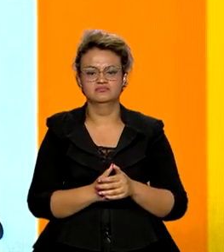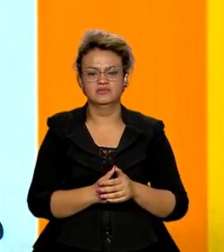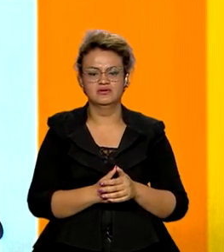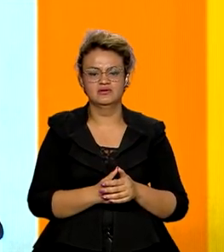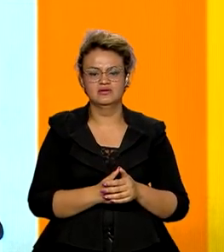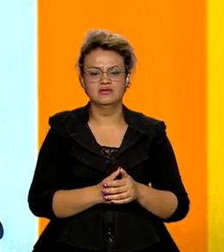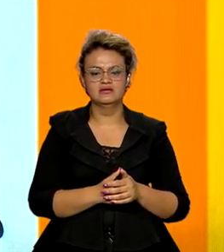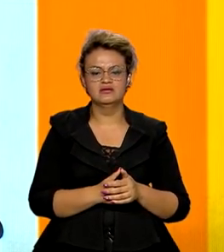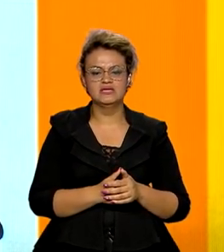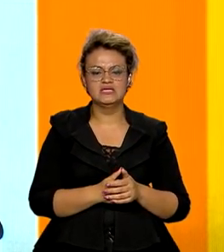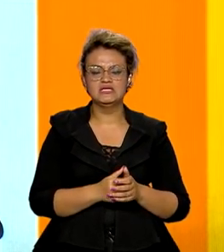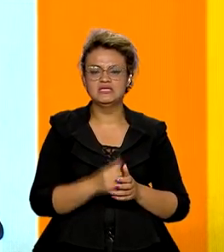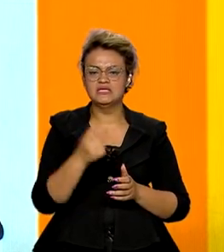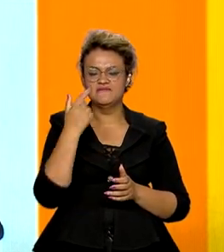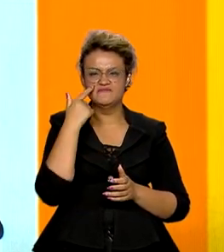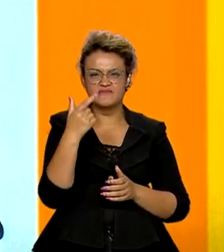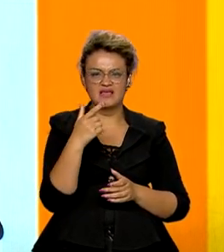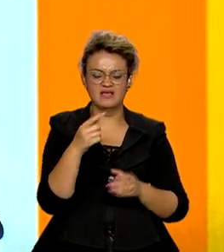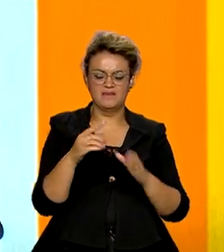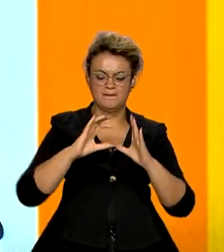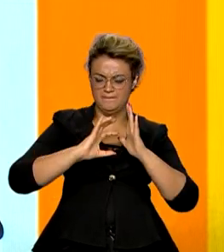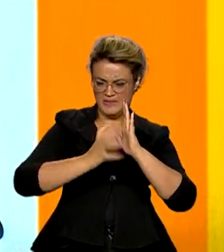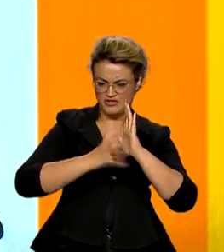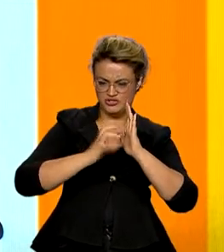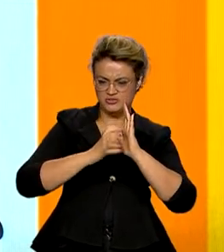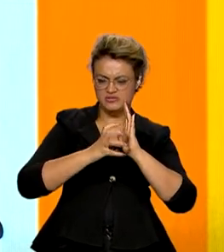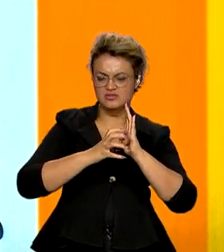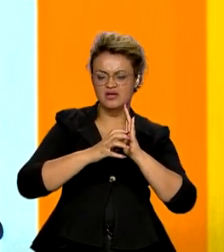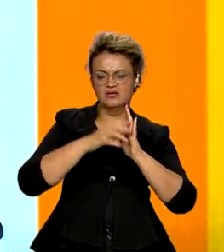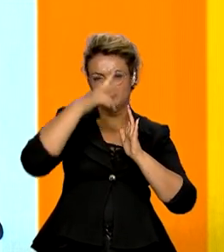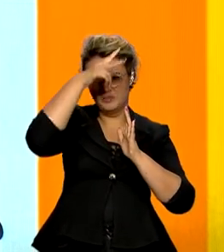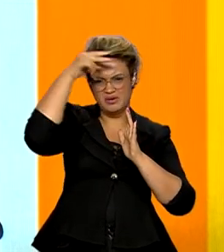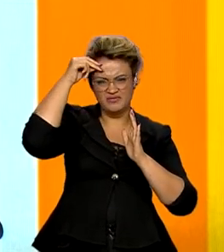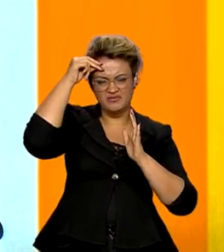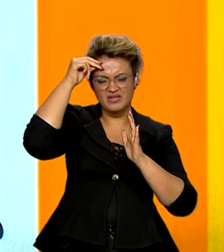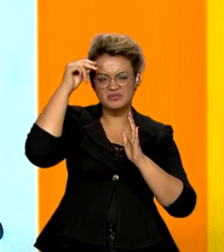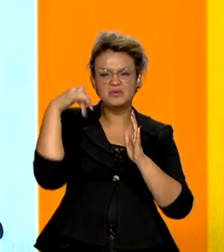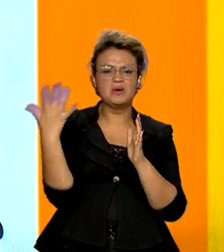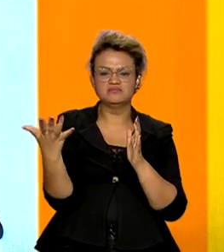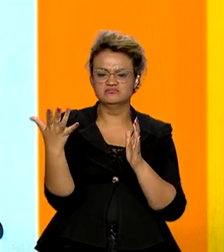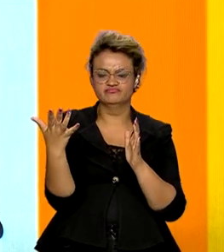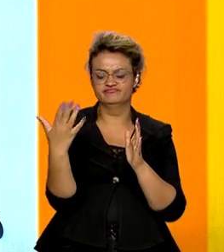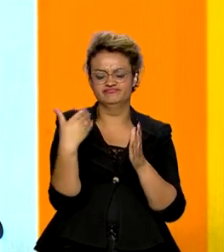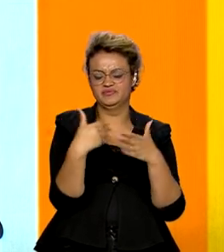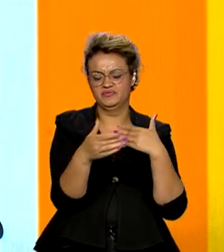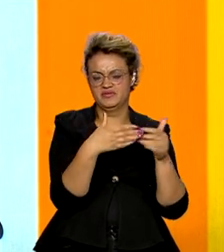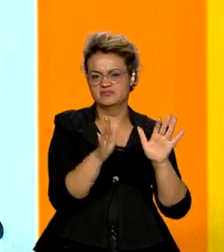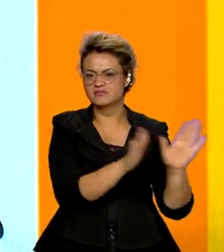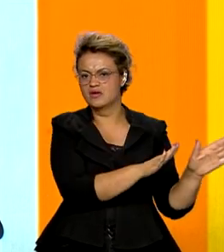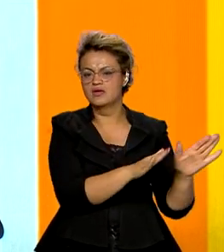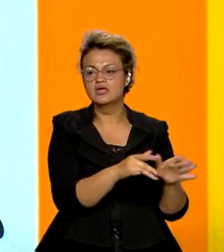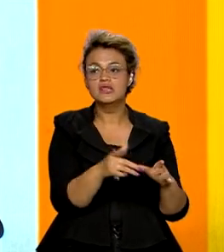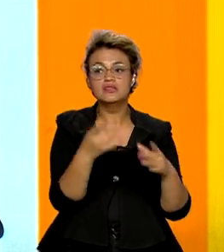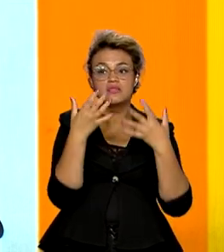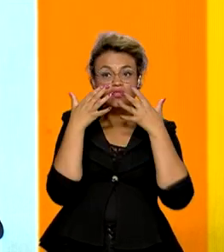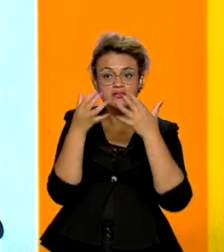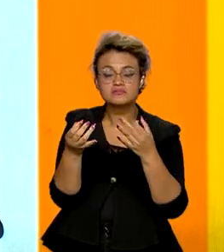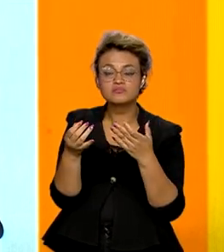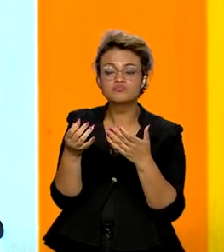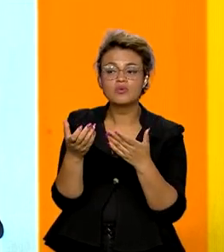não olhem a filiação partidária do prefeito e da prefeita. E prestem muita atenção